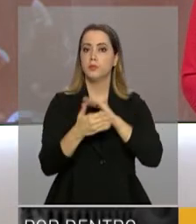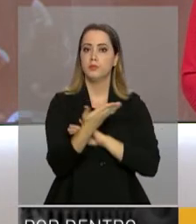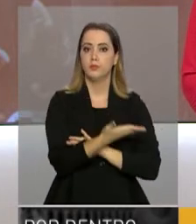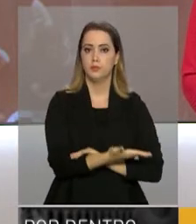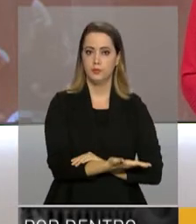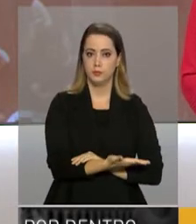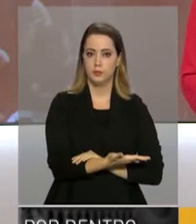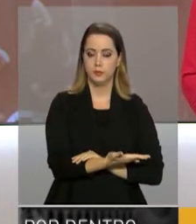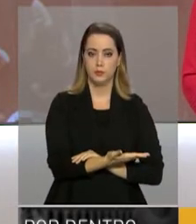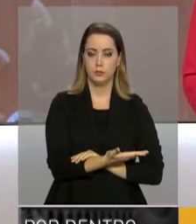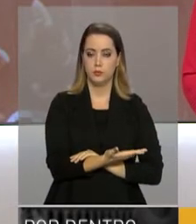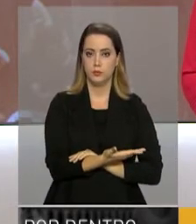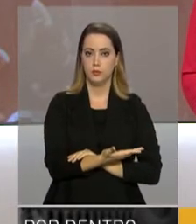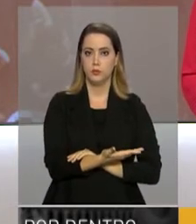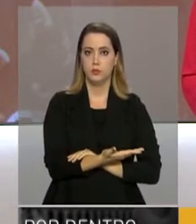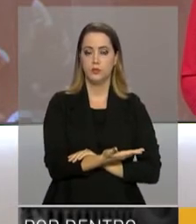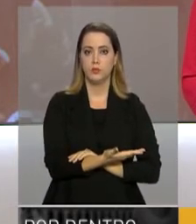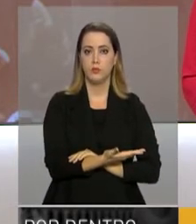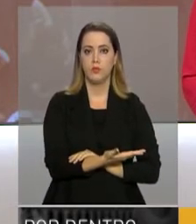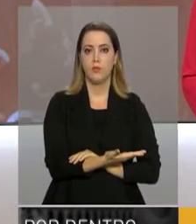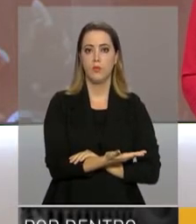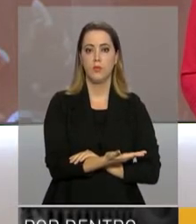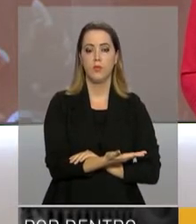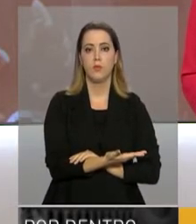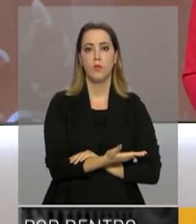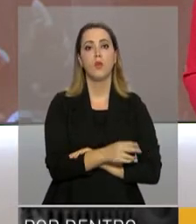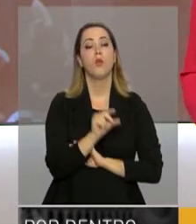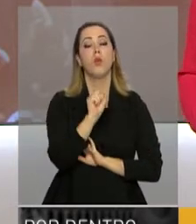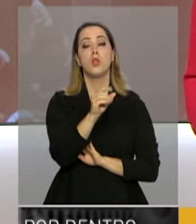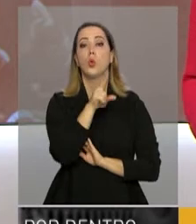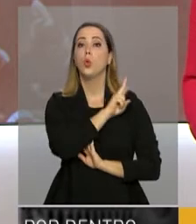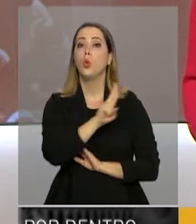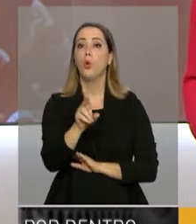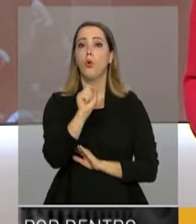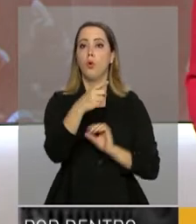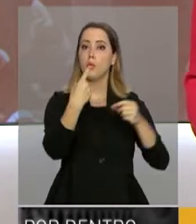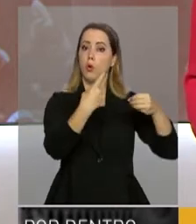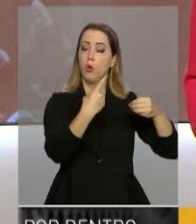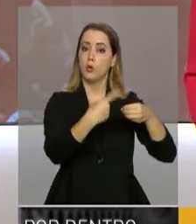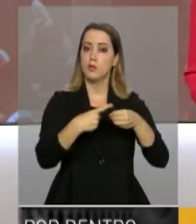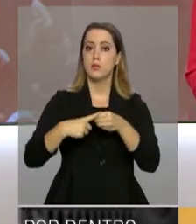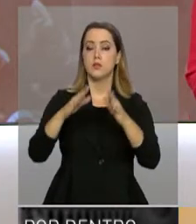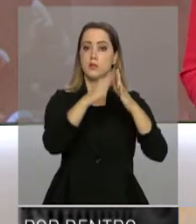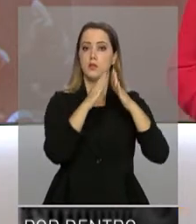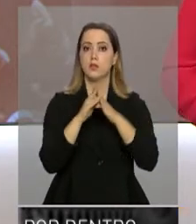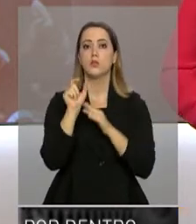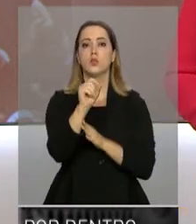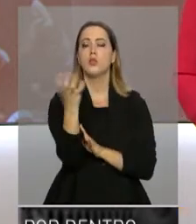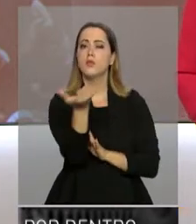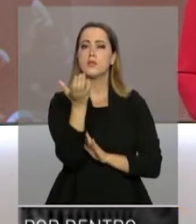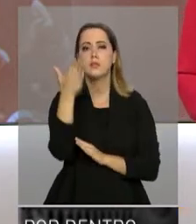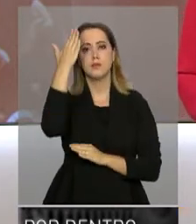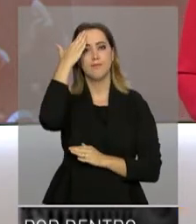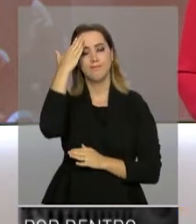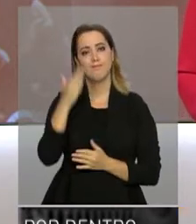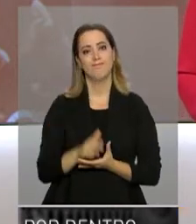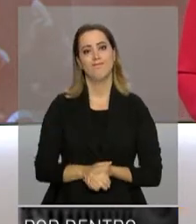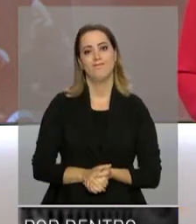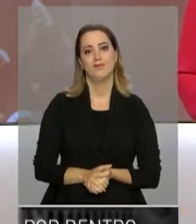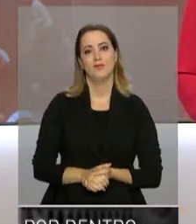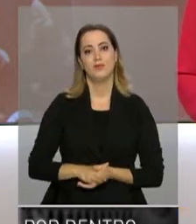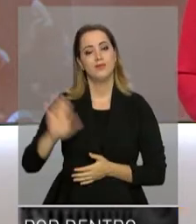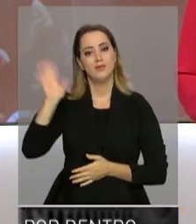governo, arroba presidencia.gov.br. Informe seu nome, a cidade onde mora e o que você gostaria de saber.